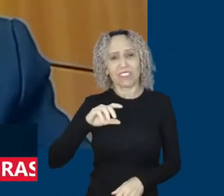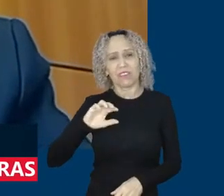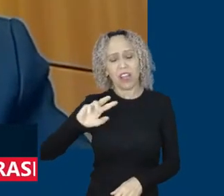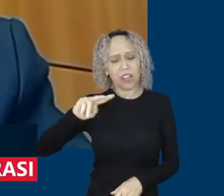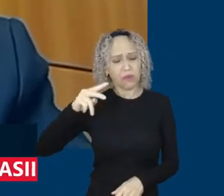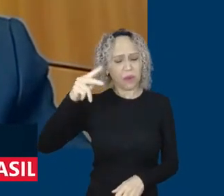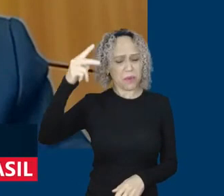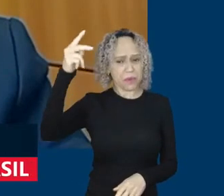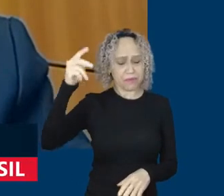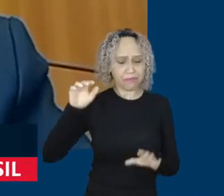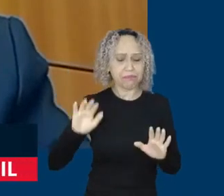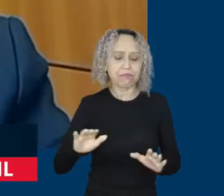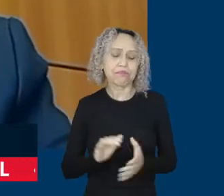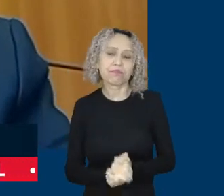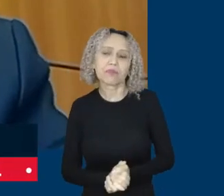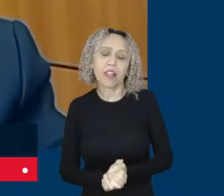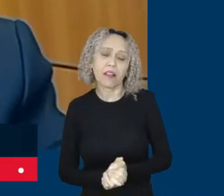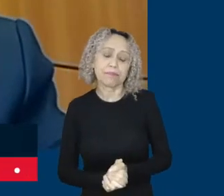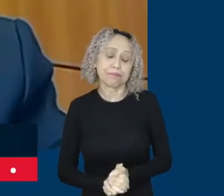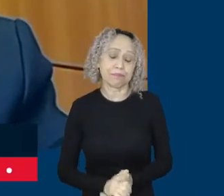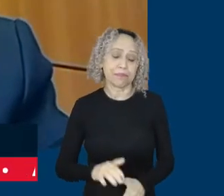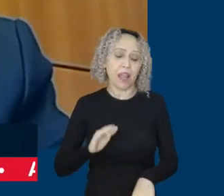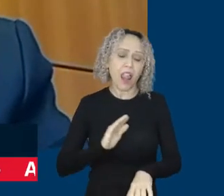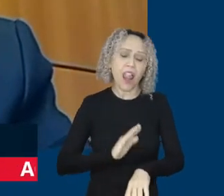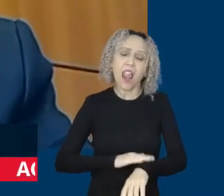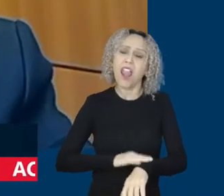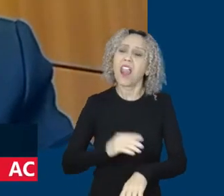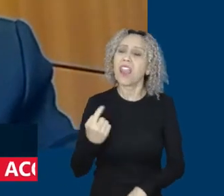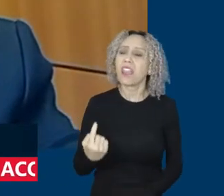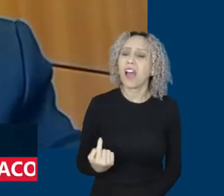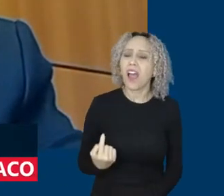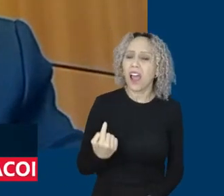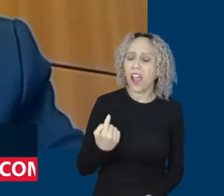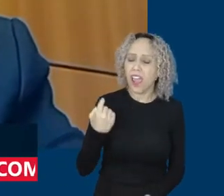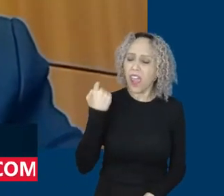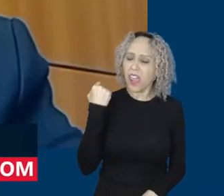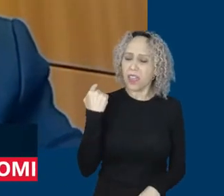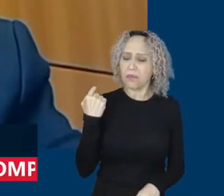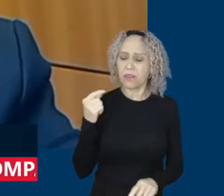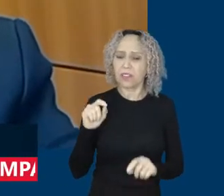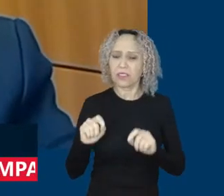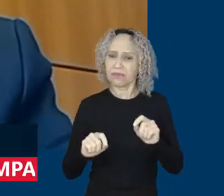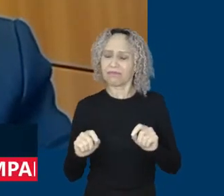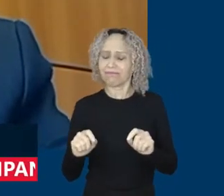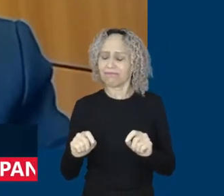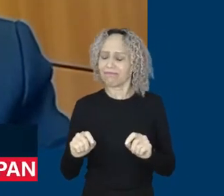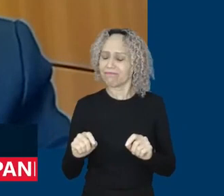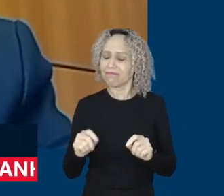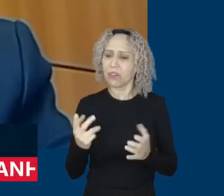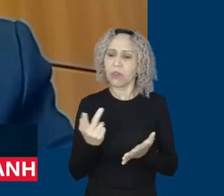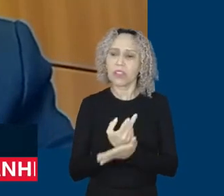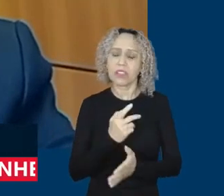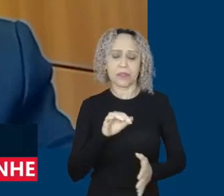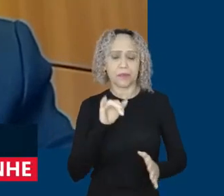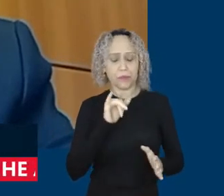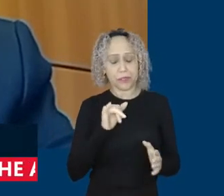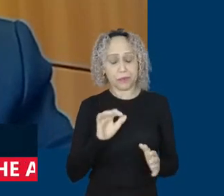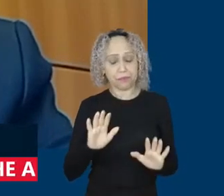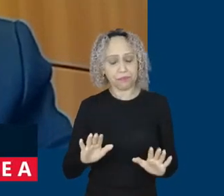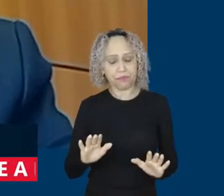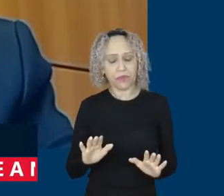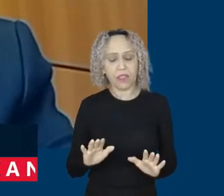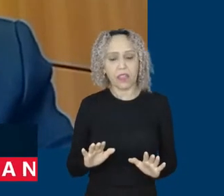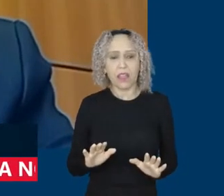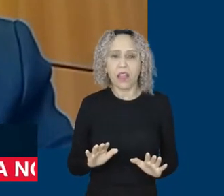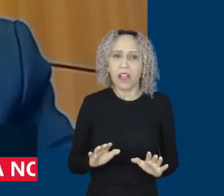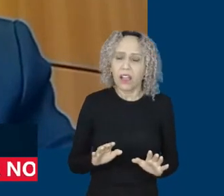contrário do que muitos colocaram na época ela foi uma política importante anticíclica. Nós estávamos num momento de dificuldade